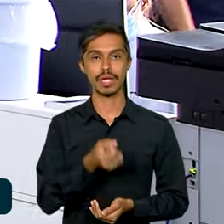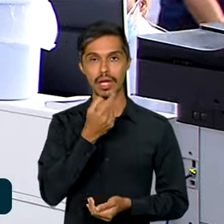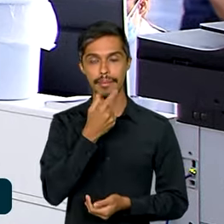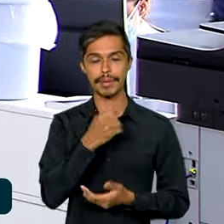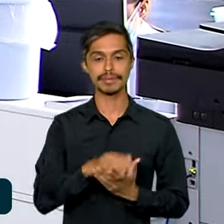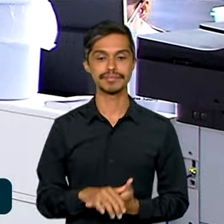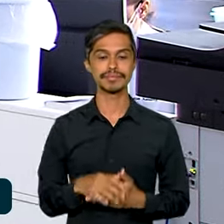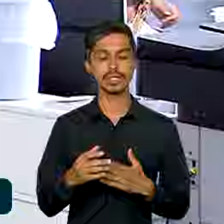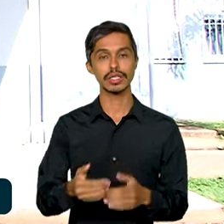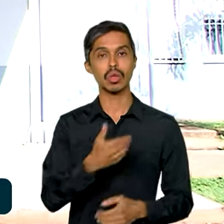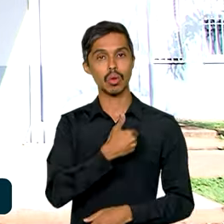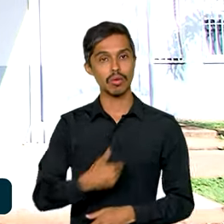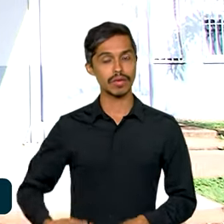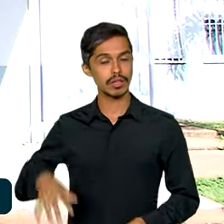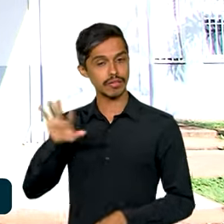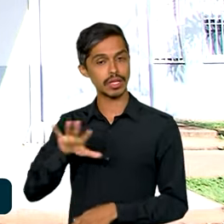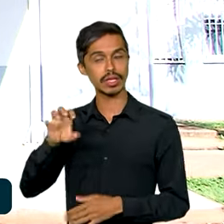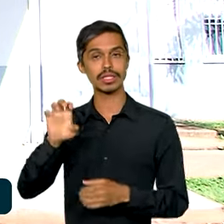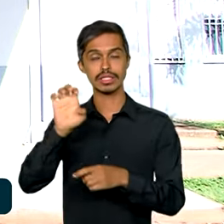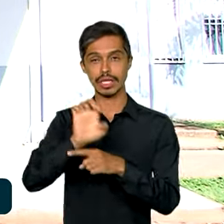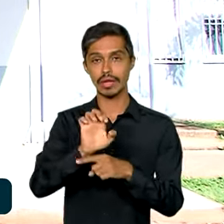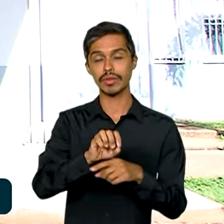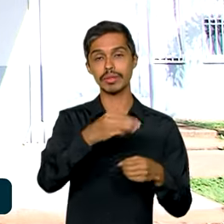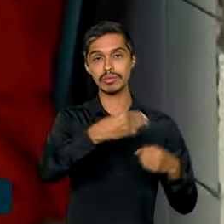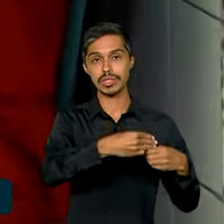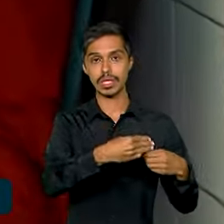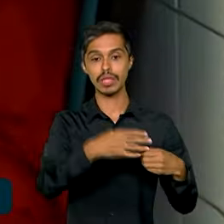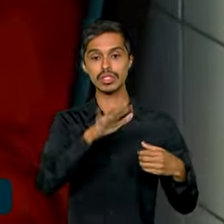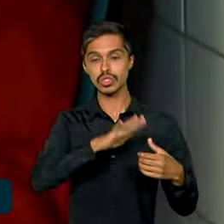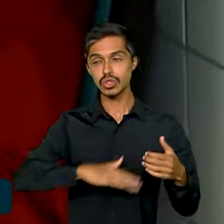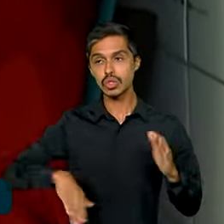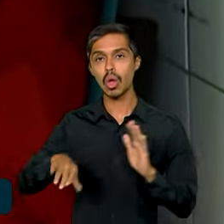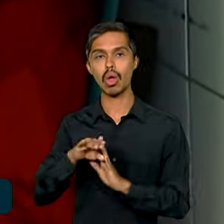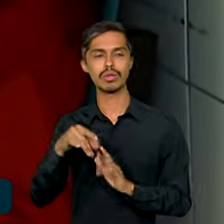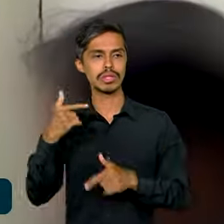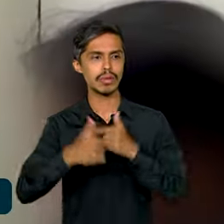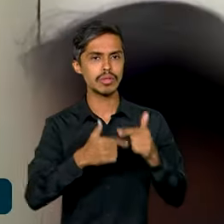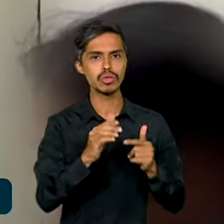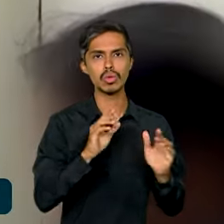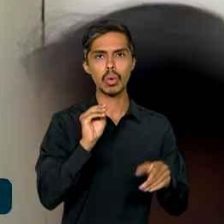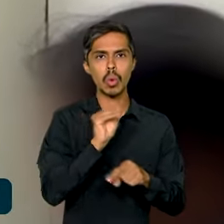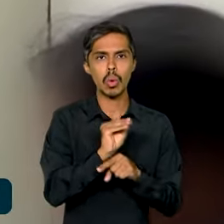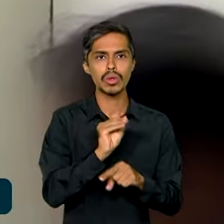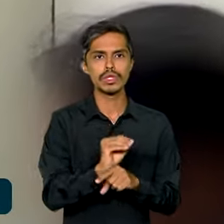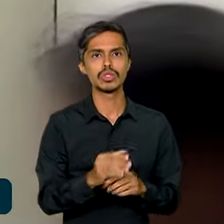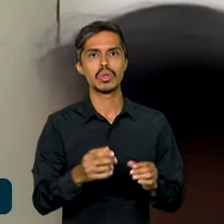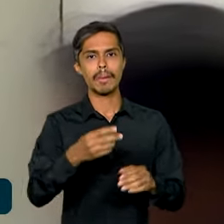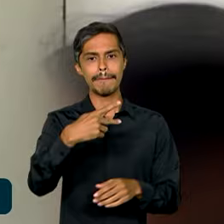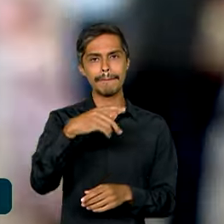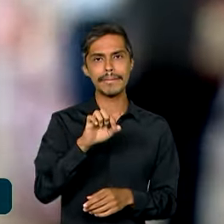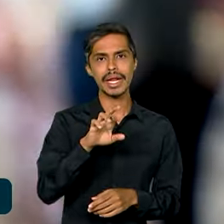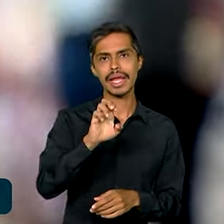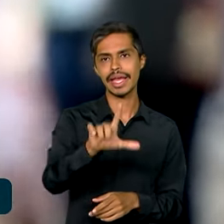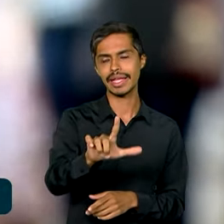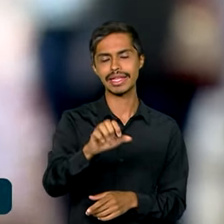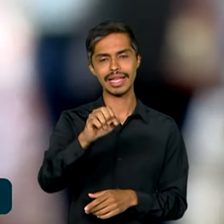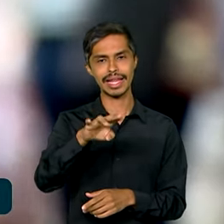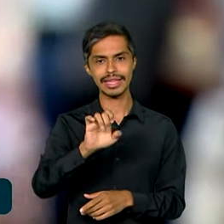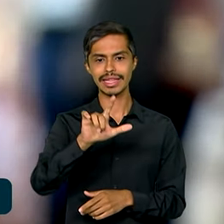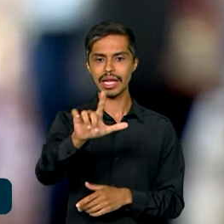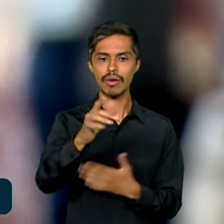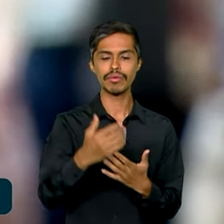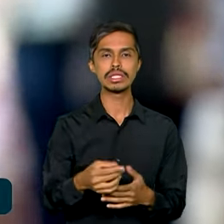dos governos federal, estadual e municipal nos cuidados com o pré-natal, o número de municípios reconhecidos por